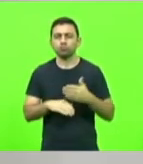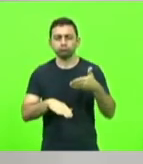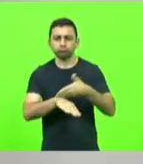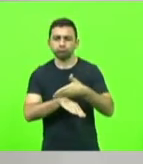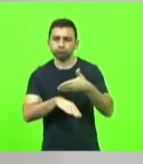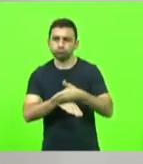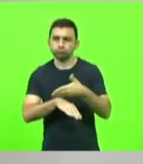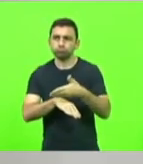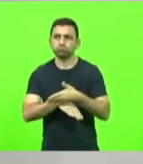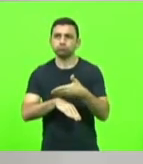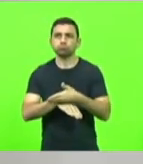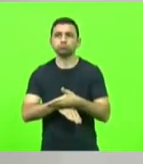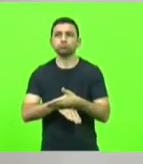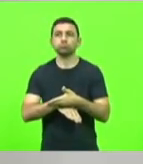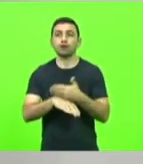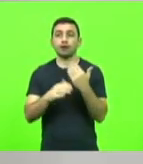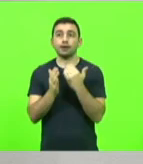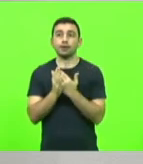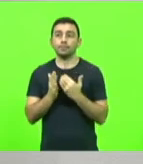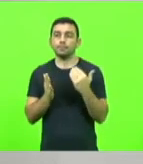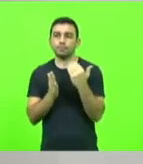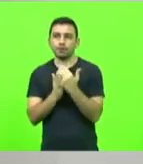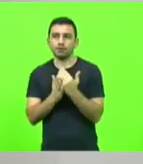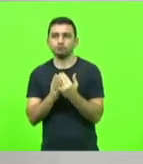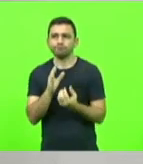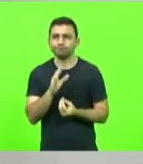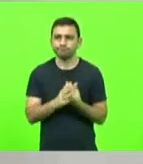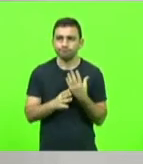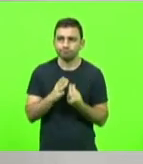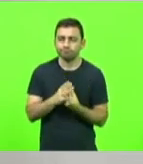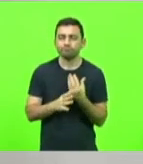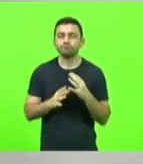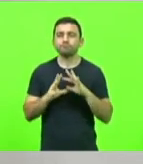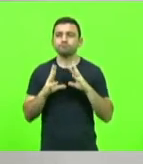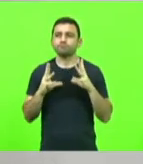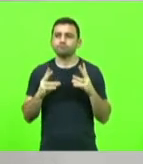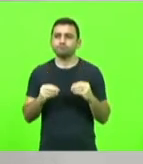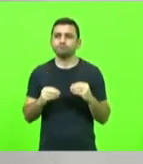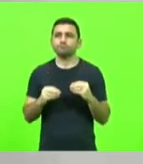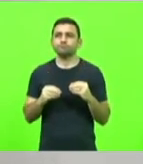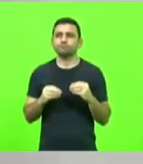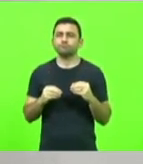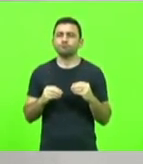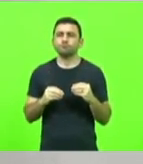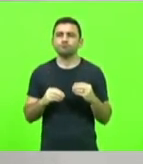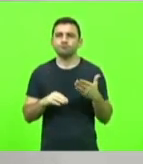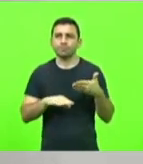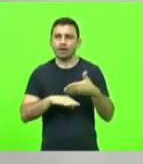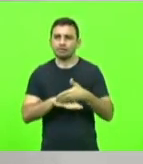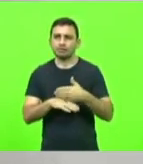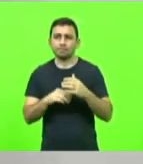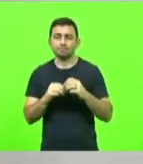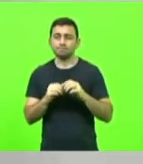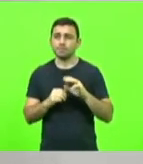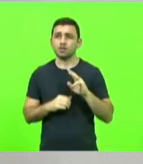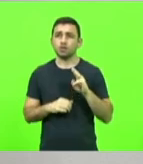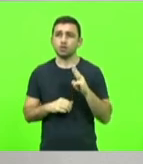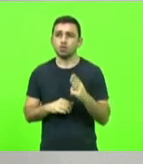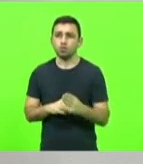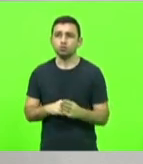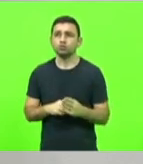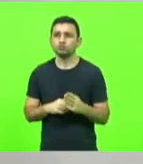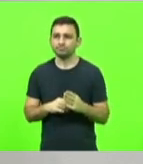e, acima de tudo, da produtividade, de tudo que passa por ali, os milhões que saem de várias